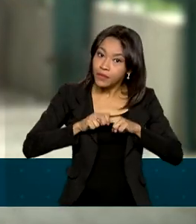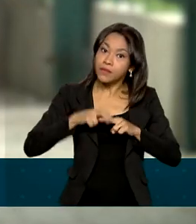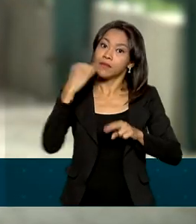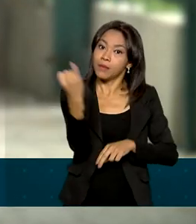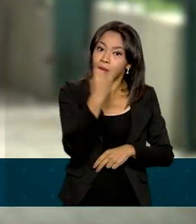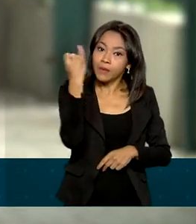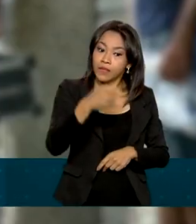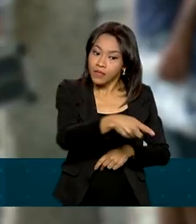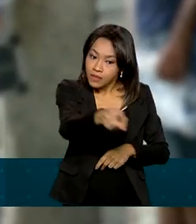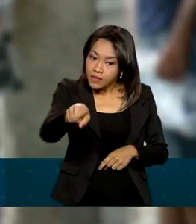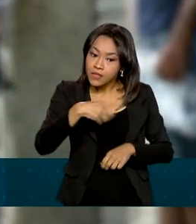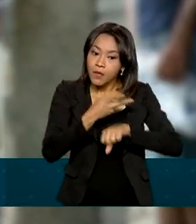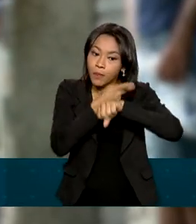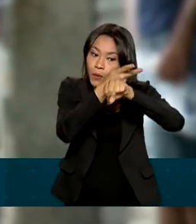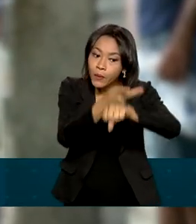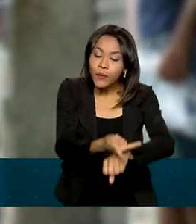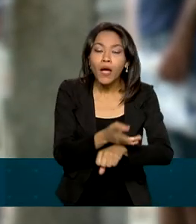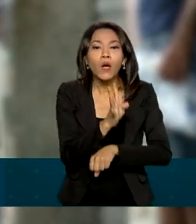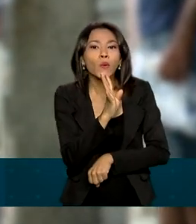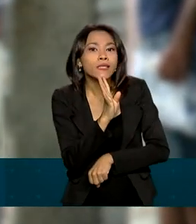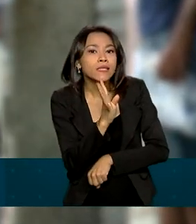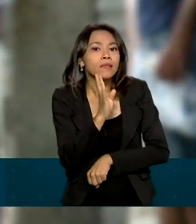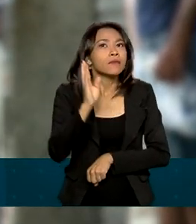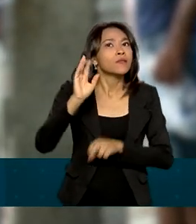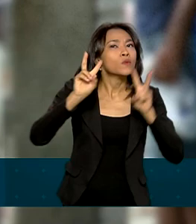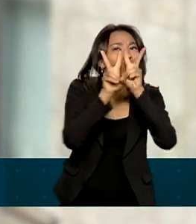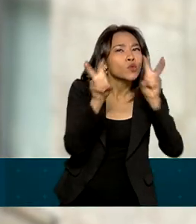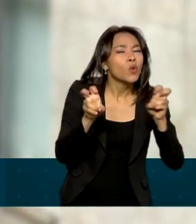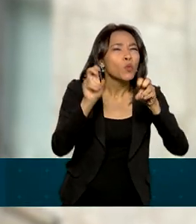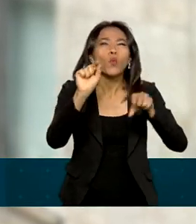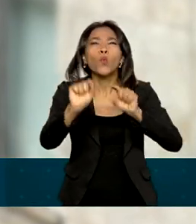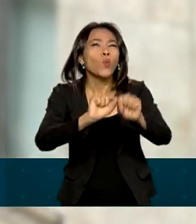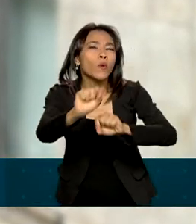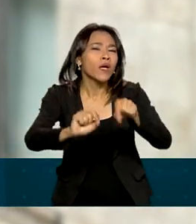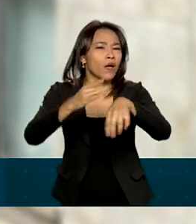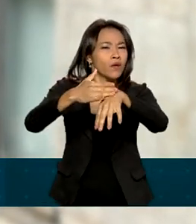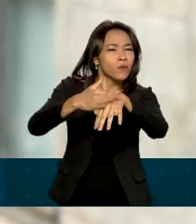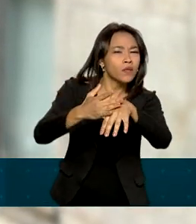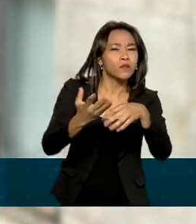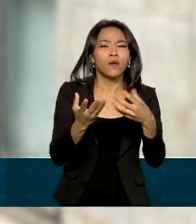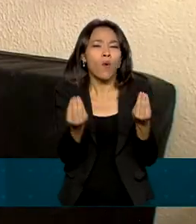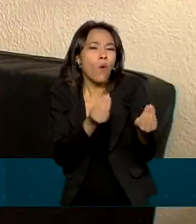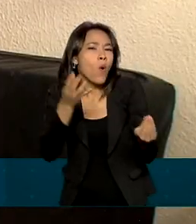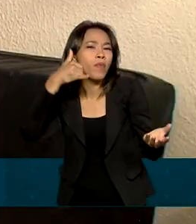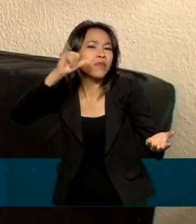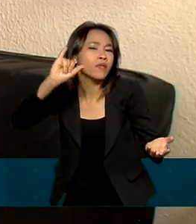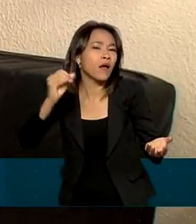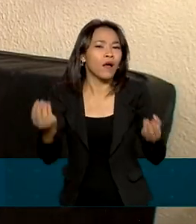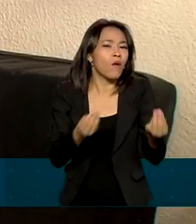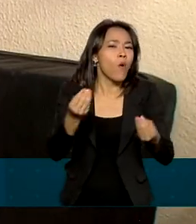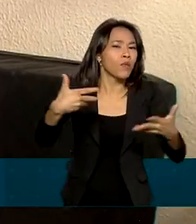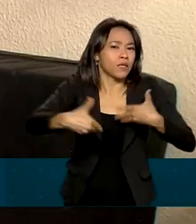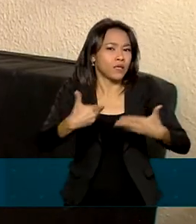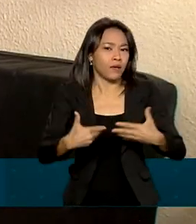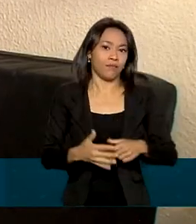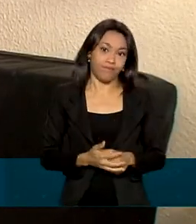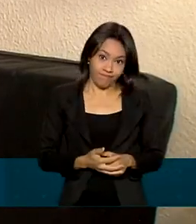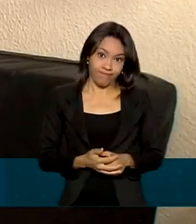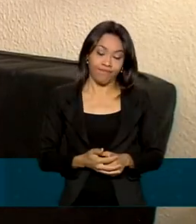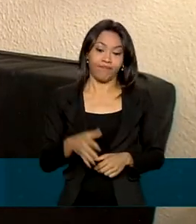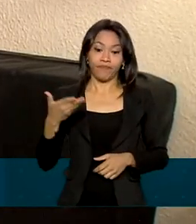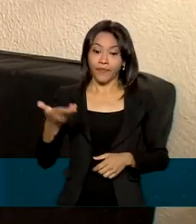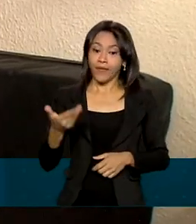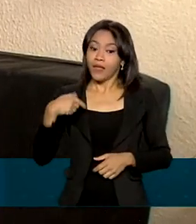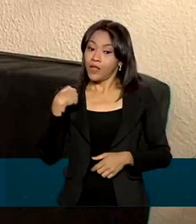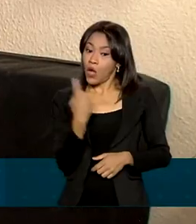população buscar mais conhecimento sobre a doença e as formas de prevenção. A mídia nos permite isso, né? A gente